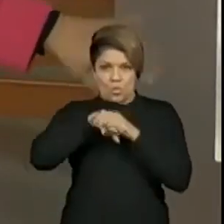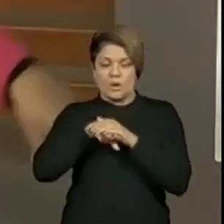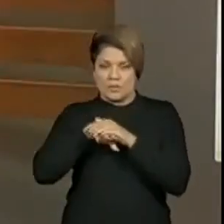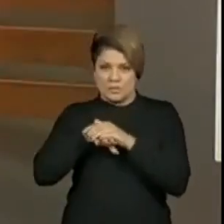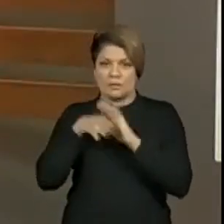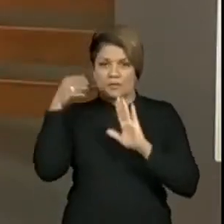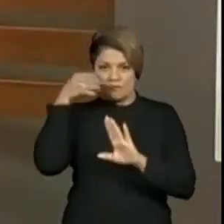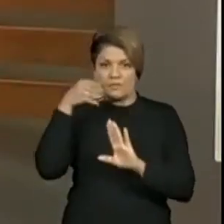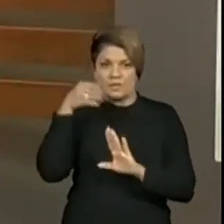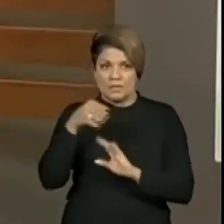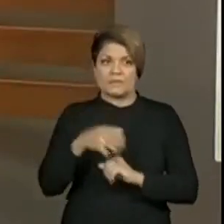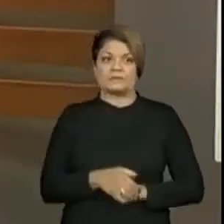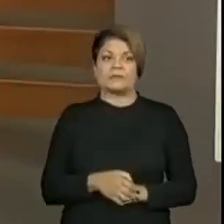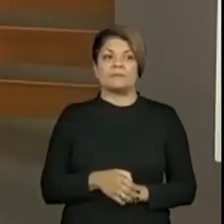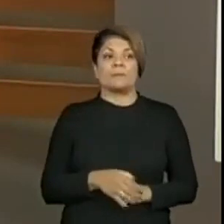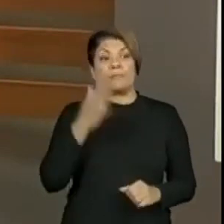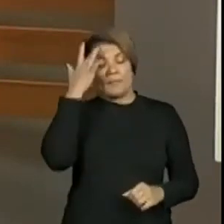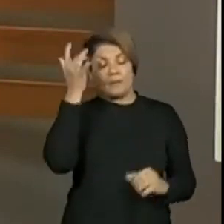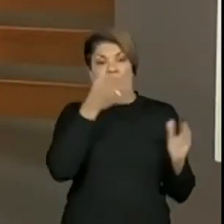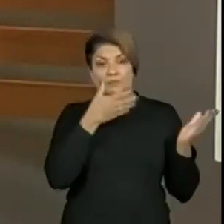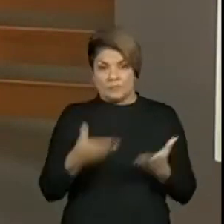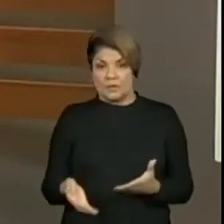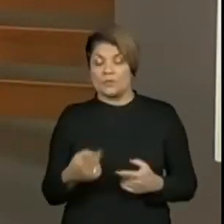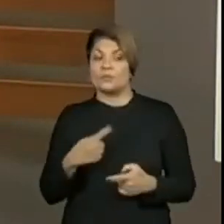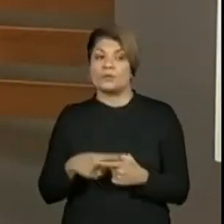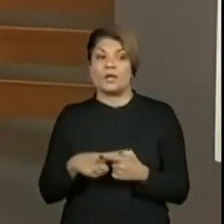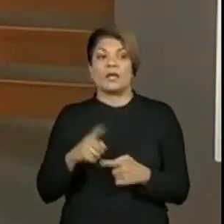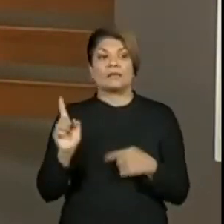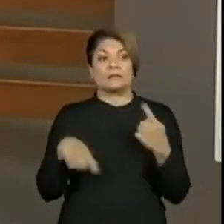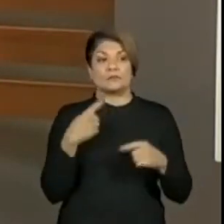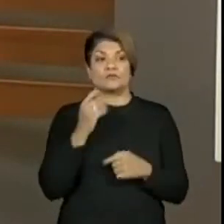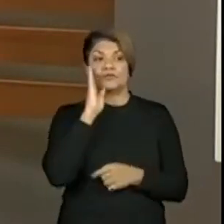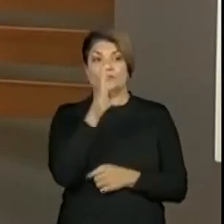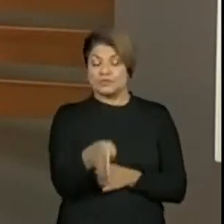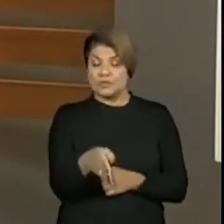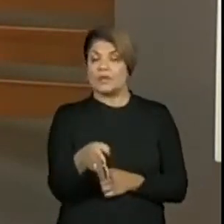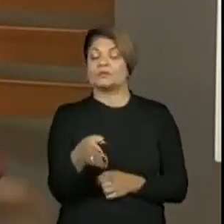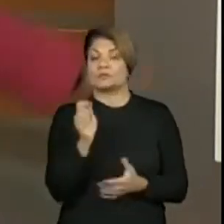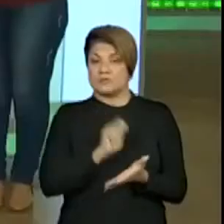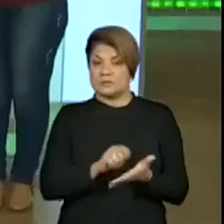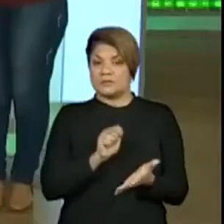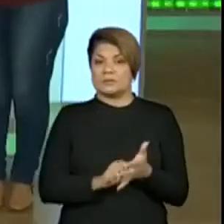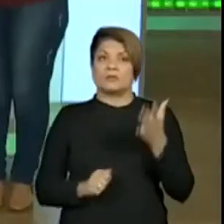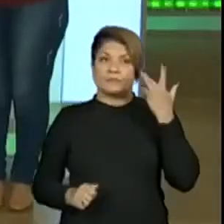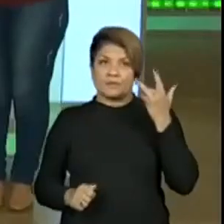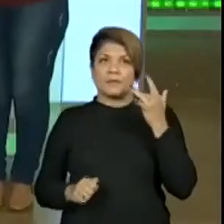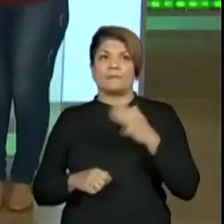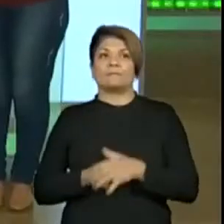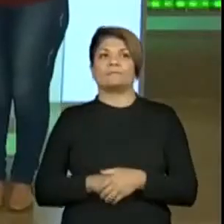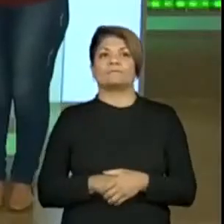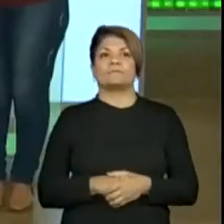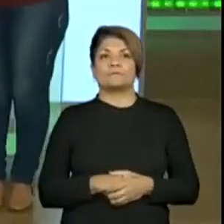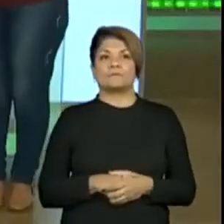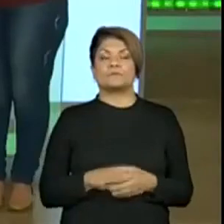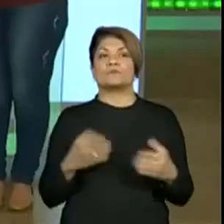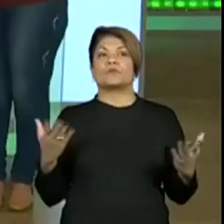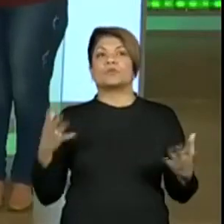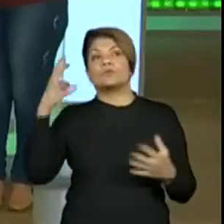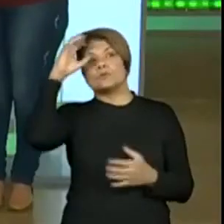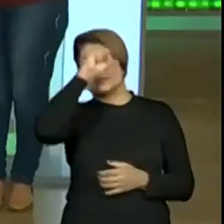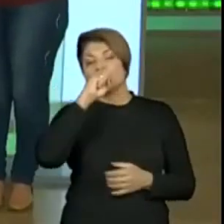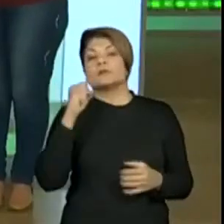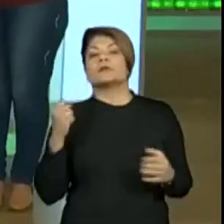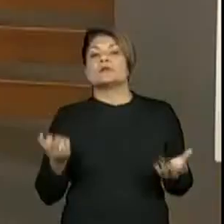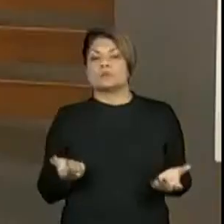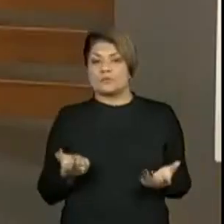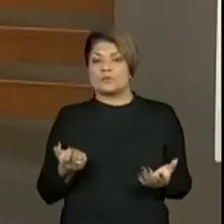a professora vai trazê-las? Porque a gente vai direto na escrita amanhã. É uma outra etapa. Então, o que a gente aprendeu um pouquinho?